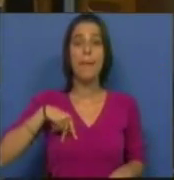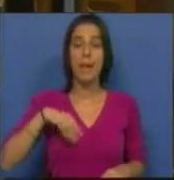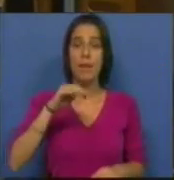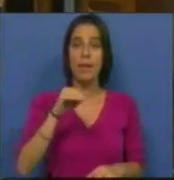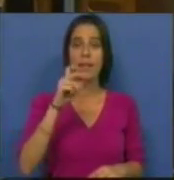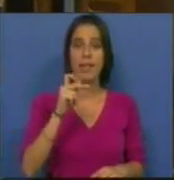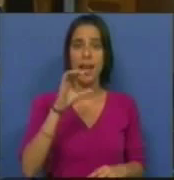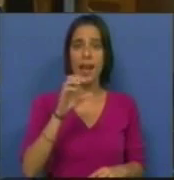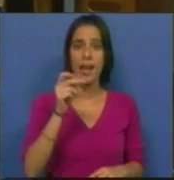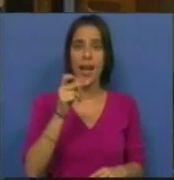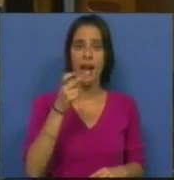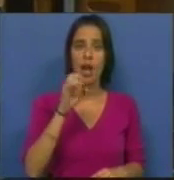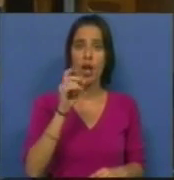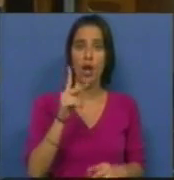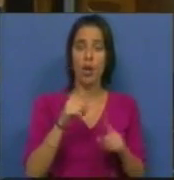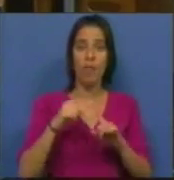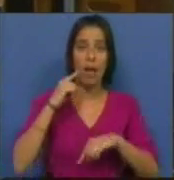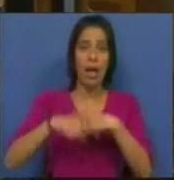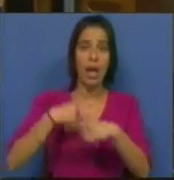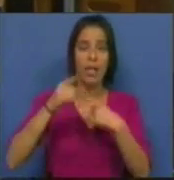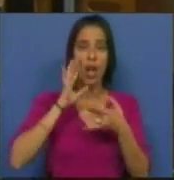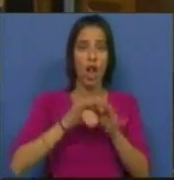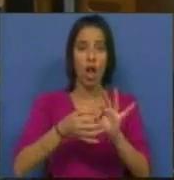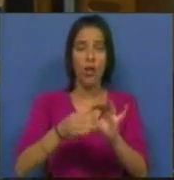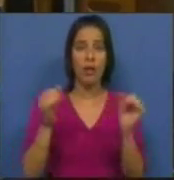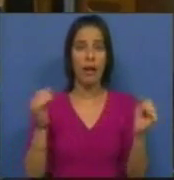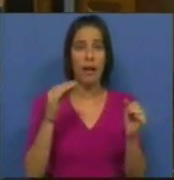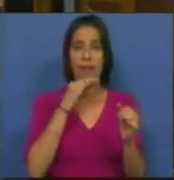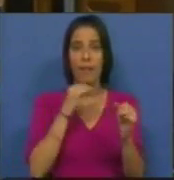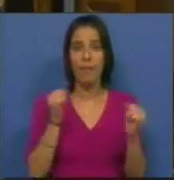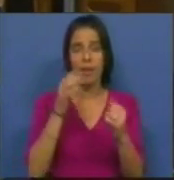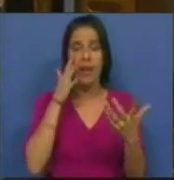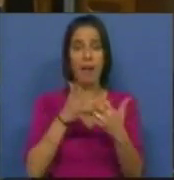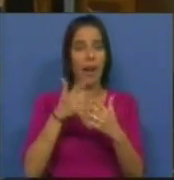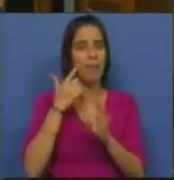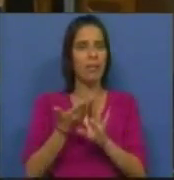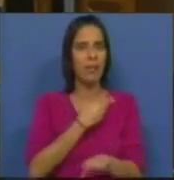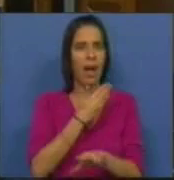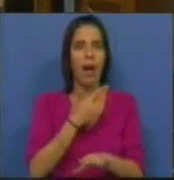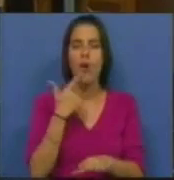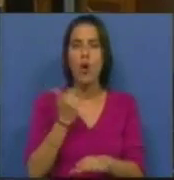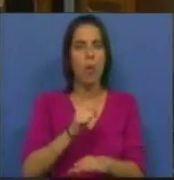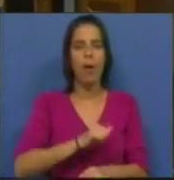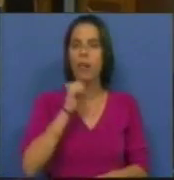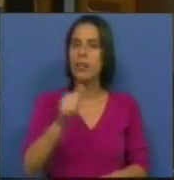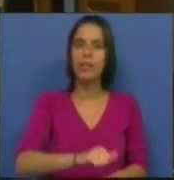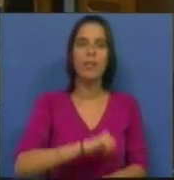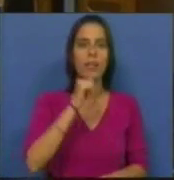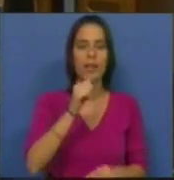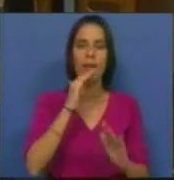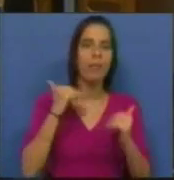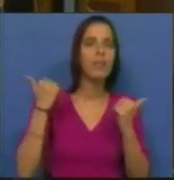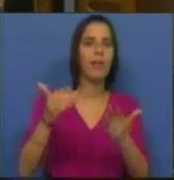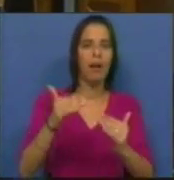Sakharov, ele próprio herdeiro de uma lógica de guerra fria que está ultrapassada, não pode ser sistematicamente